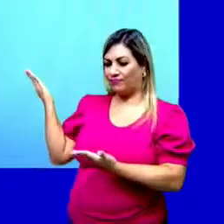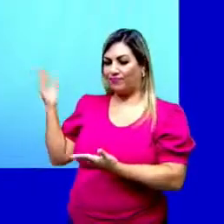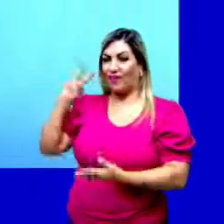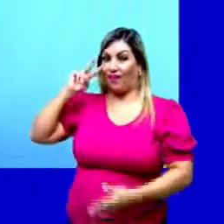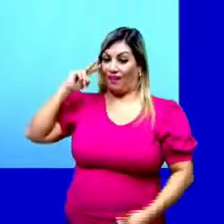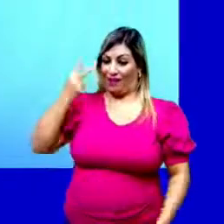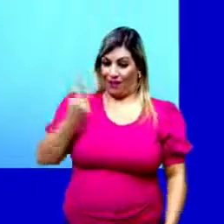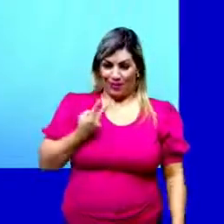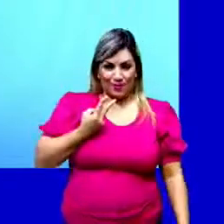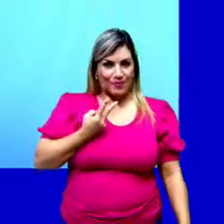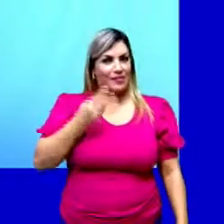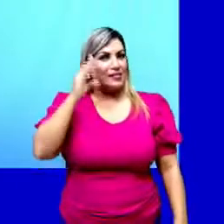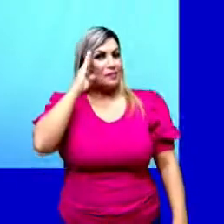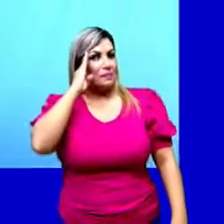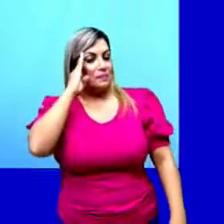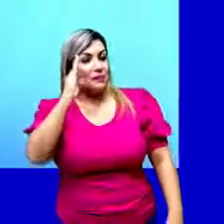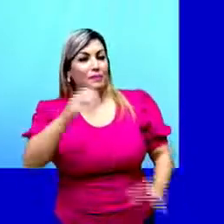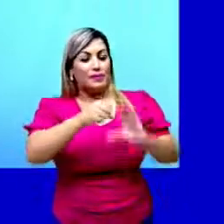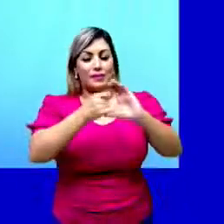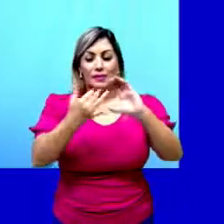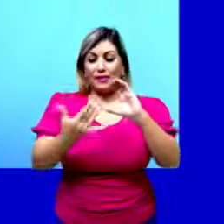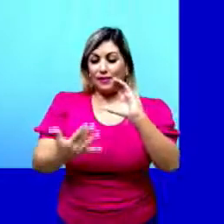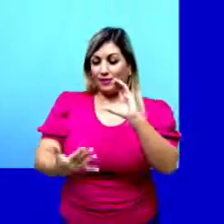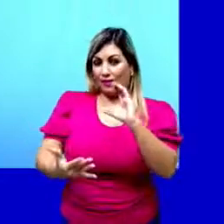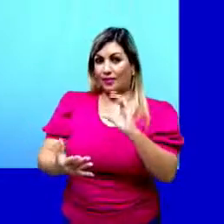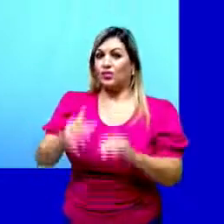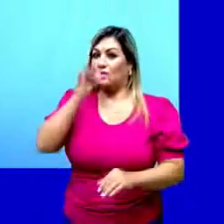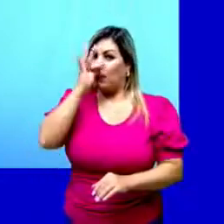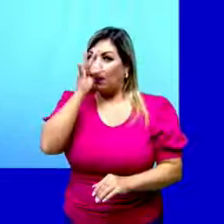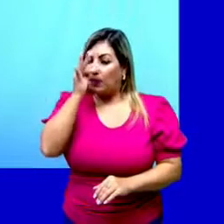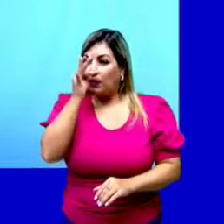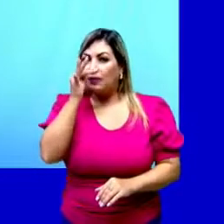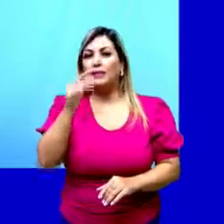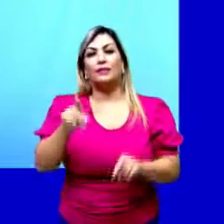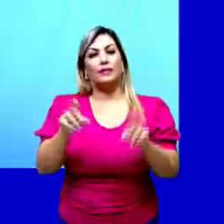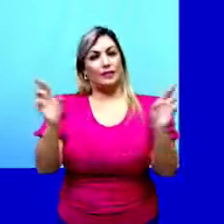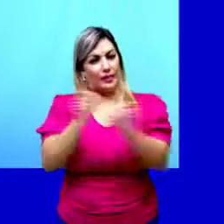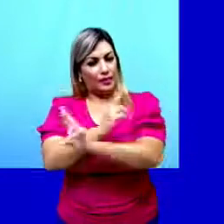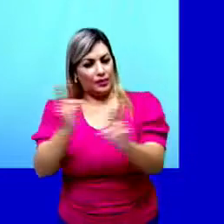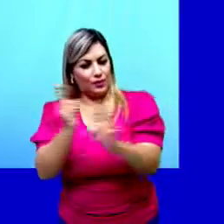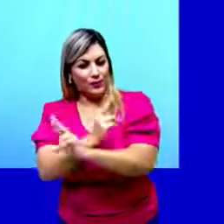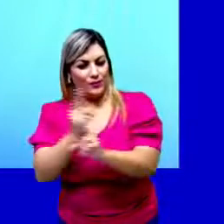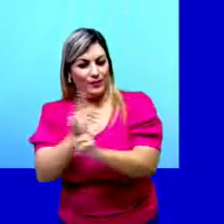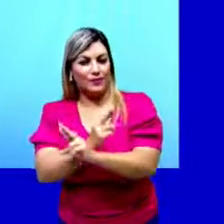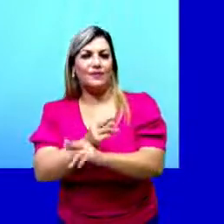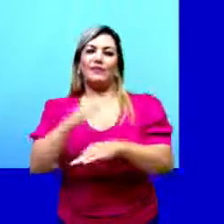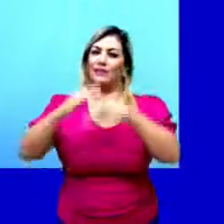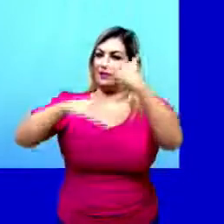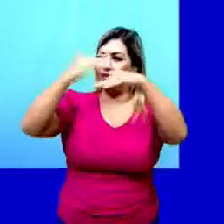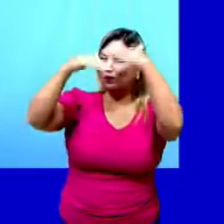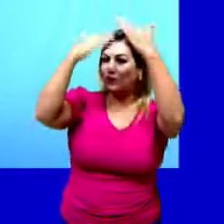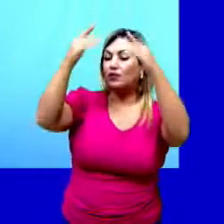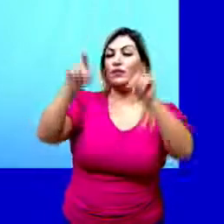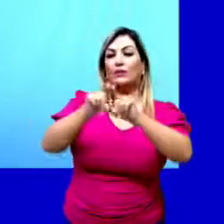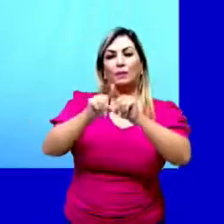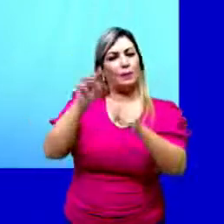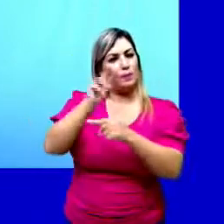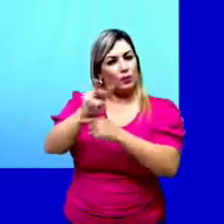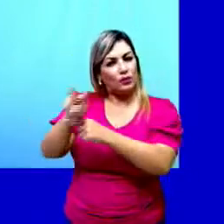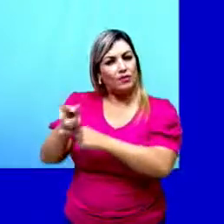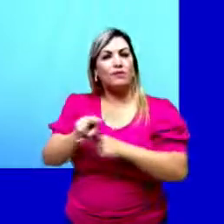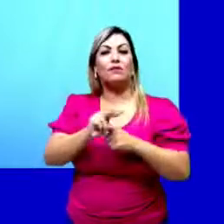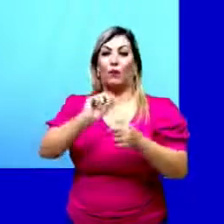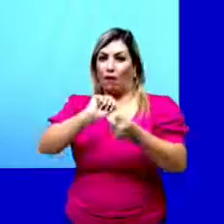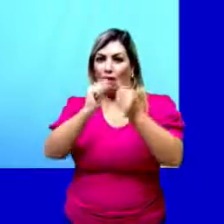reconhecer as principais características das plantas relacionadas com a evolução, proteção